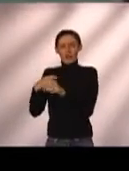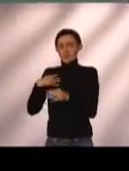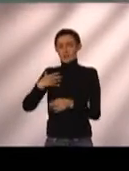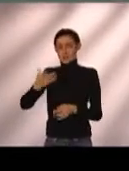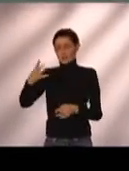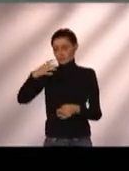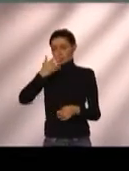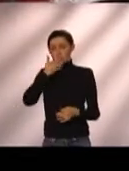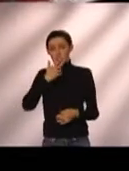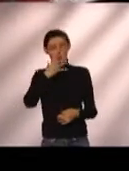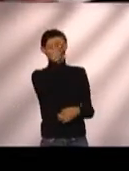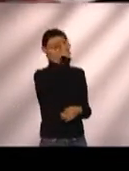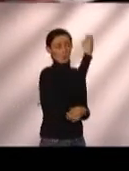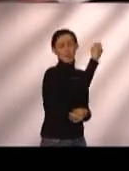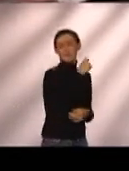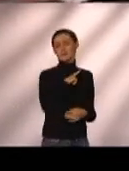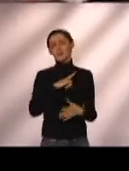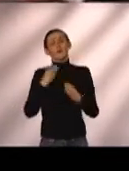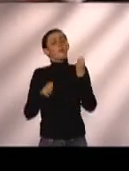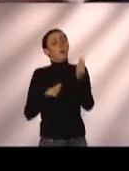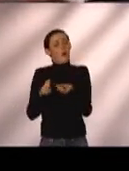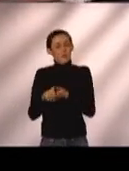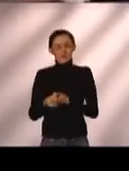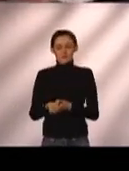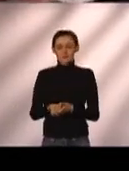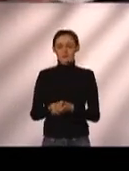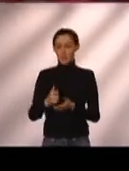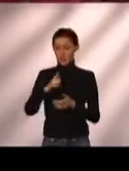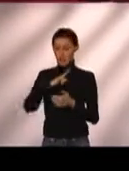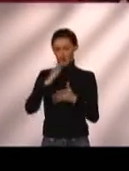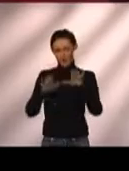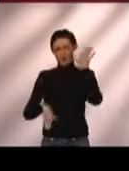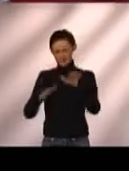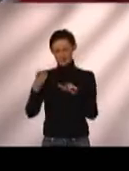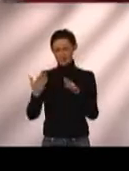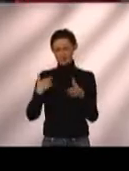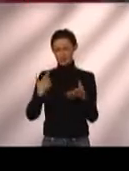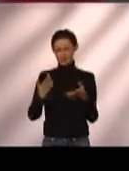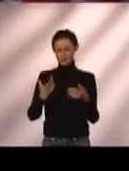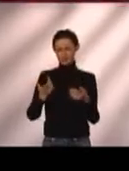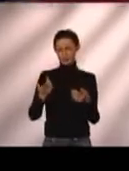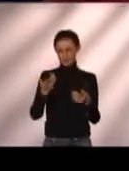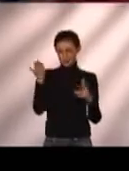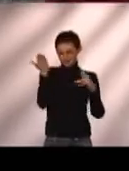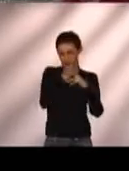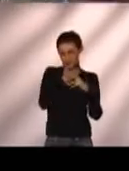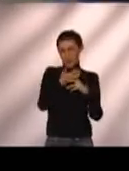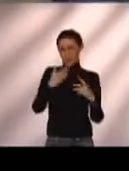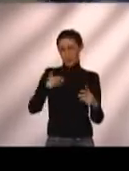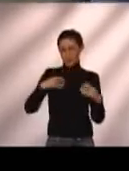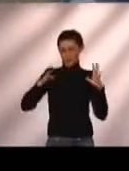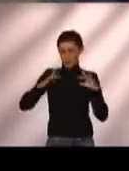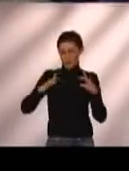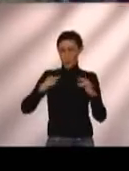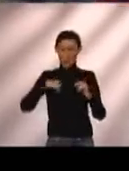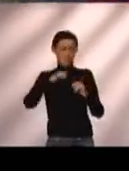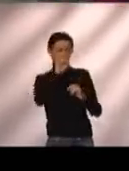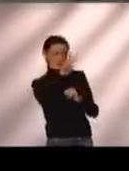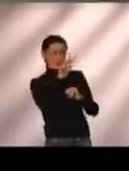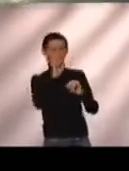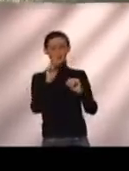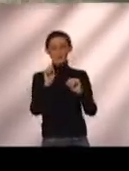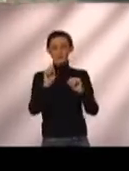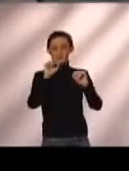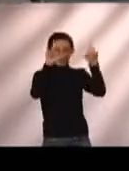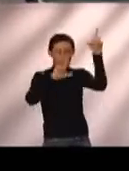atrativas e, consequentemente, melhorar o ensino e aprendizagem. Quando eu não estou na sala de aula, na hora de atividade, eu tenho acesso a assistir toda a grade da TV Paulo